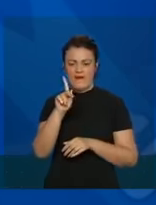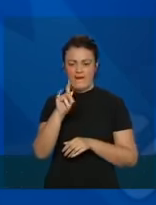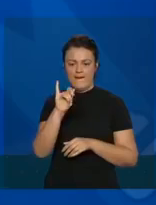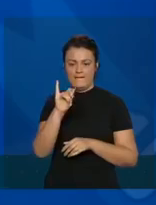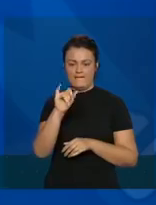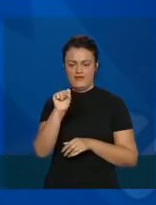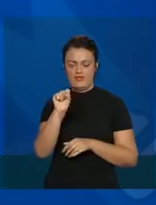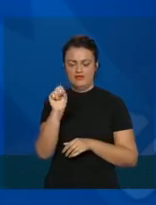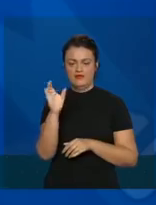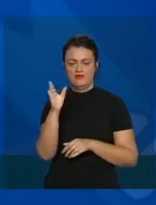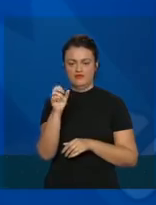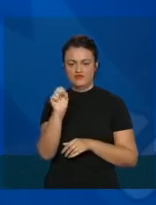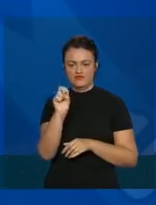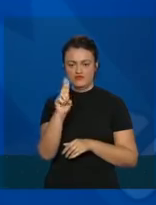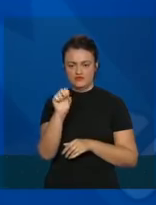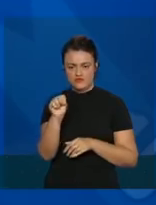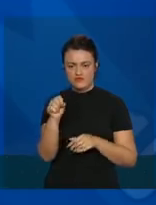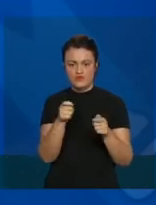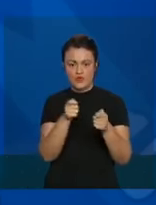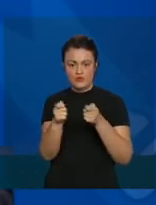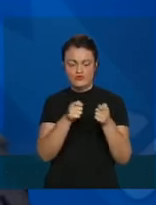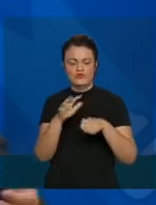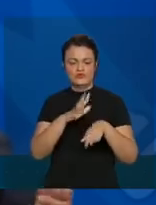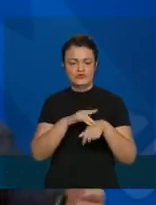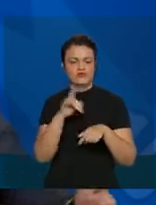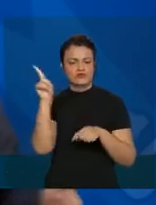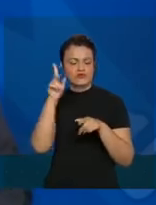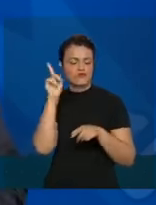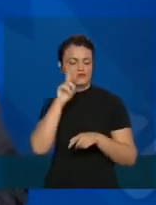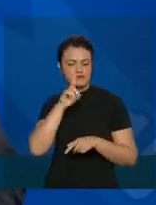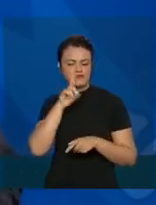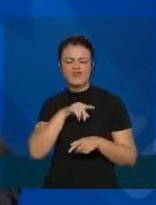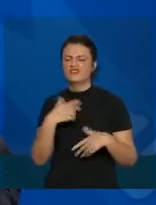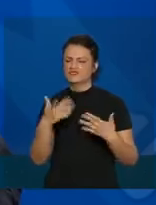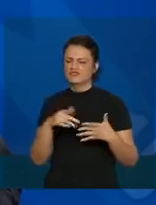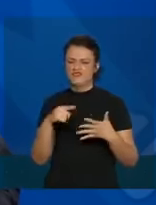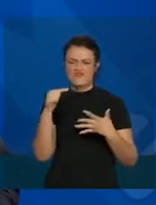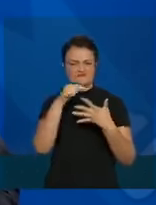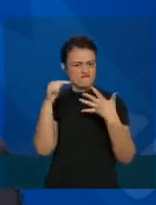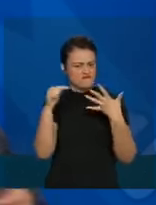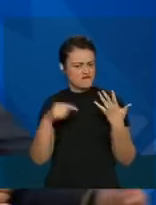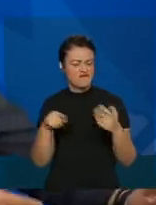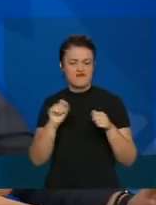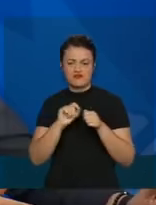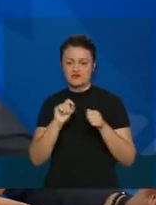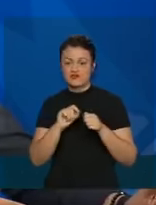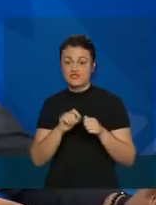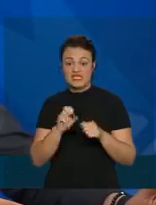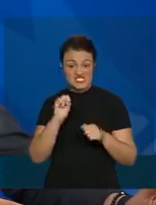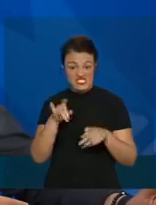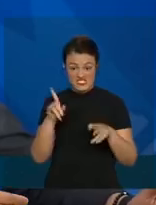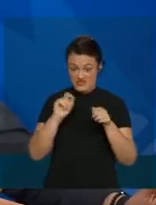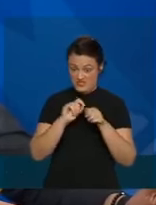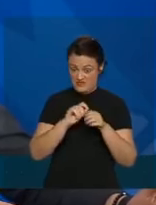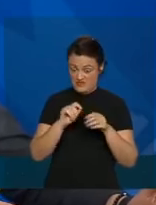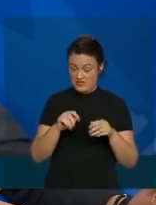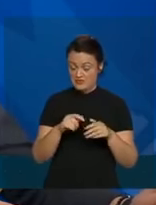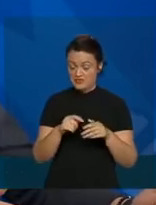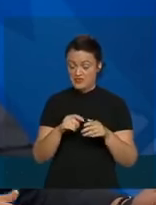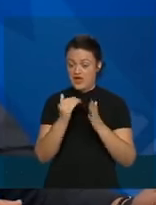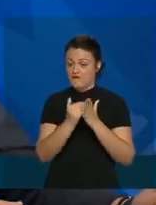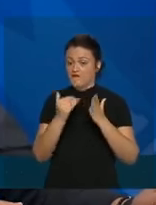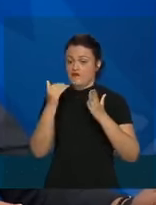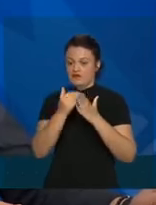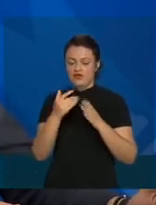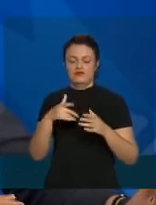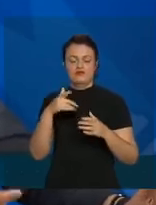parceria com o Centro de Controle da Doença dos Estados Unidos. Ou seja, foram feitas várias medidas que, se não tivessem sido reforçadas no